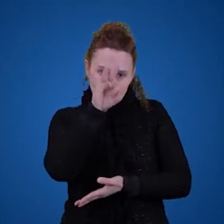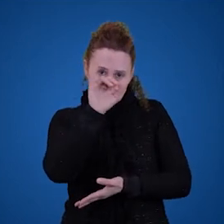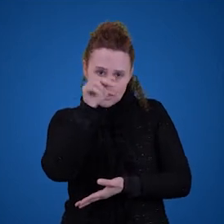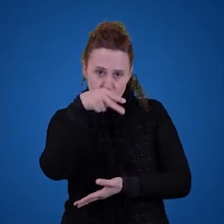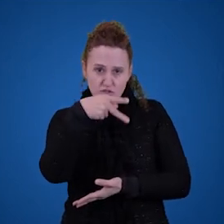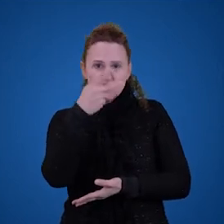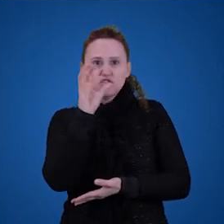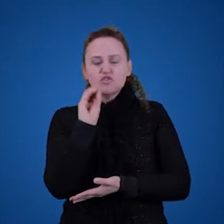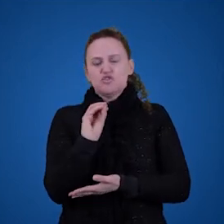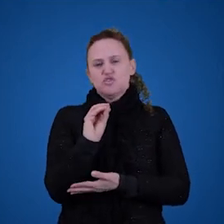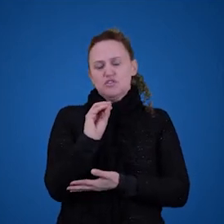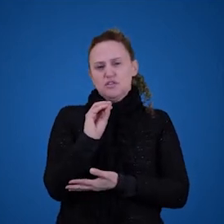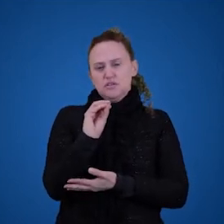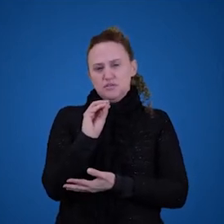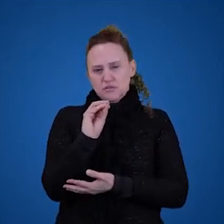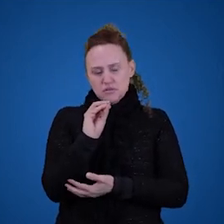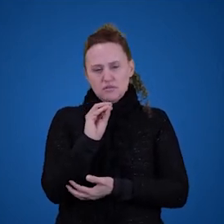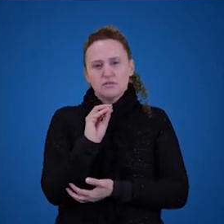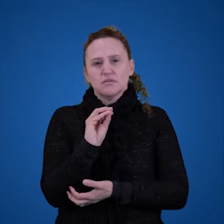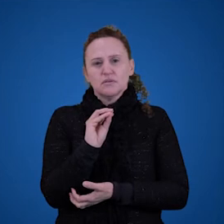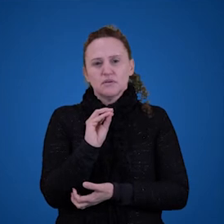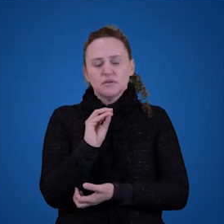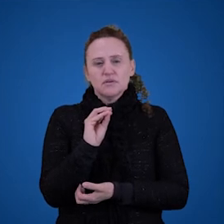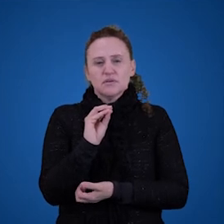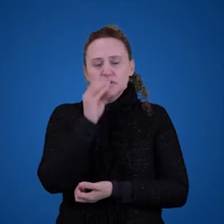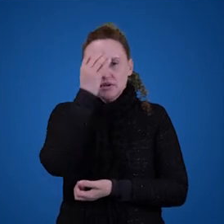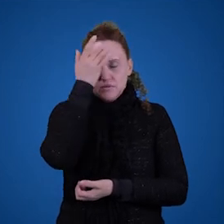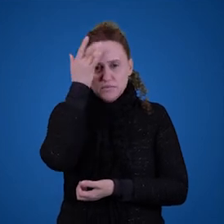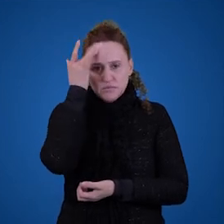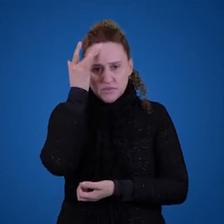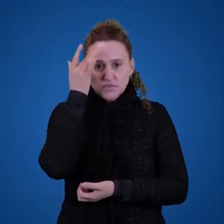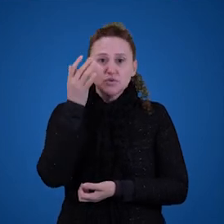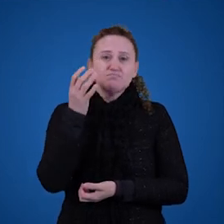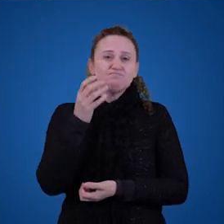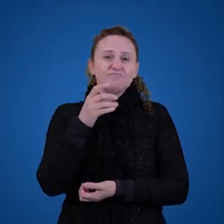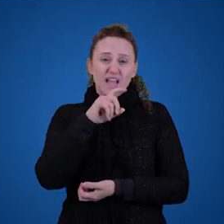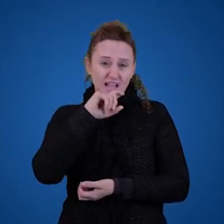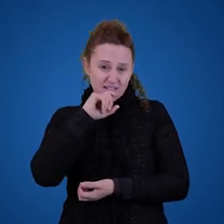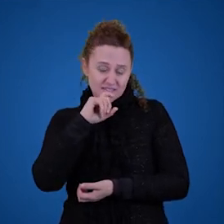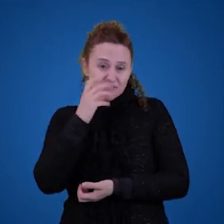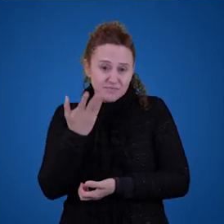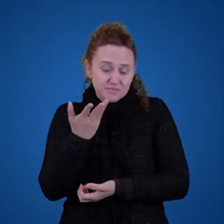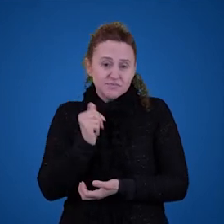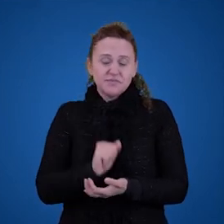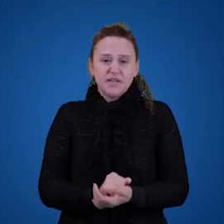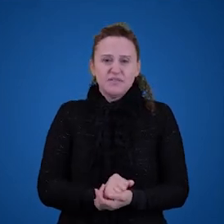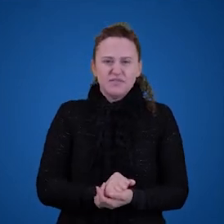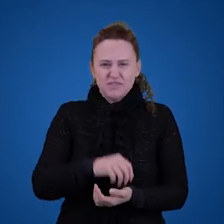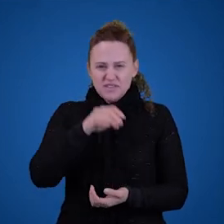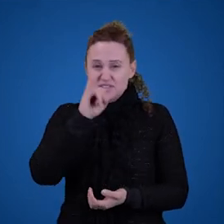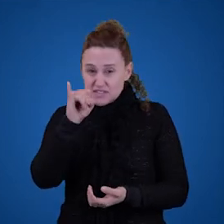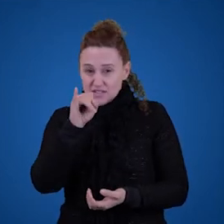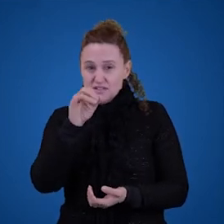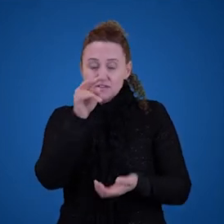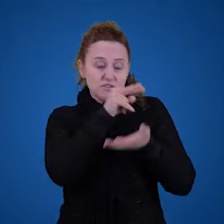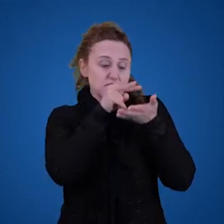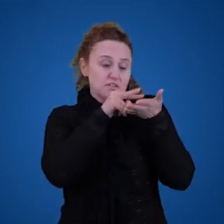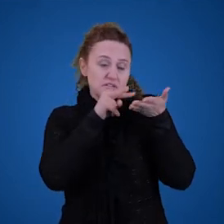tinha uma obsessão por Capitú e, de fato, era uma pessoa bem ciumenta. Agora, reparem coisas interessantes que ocorrem em B.